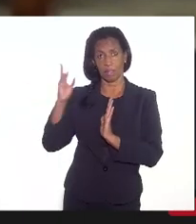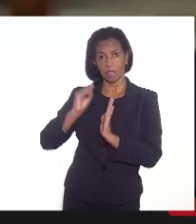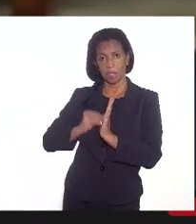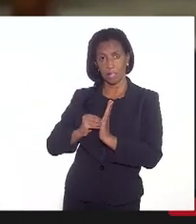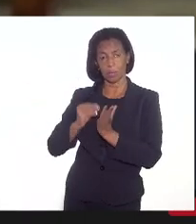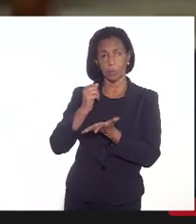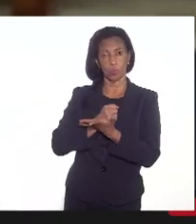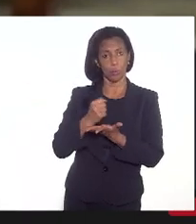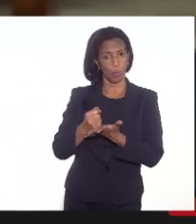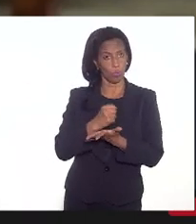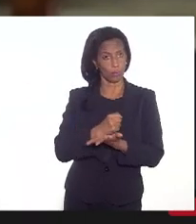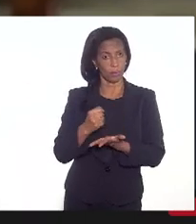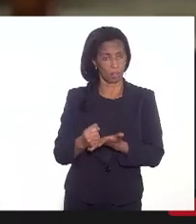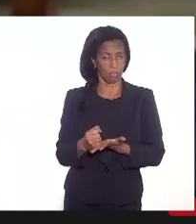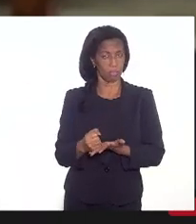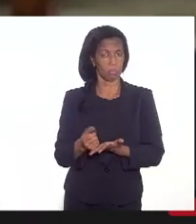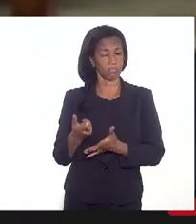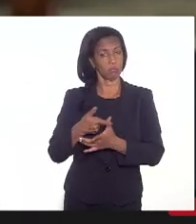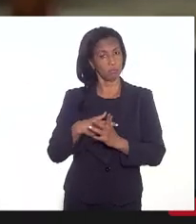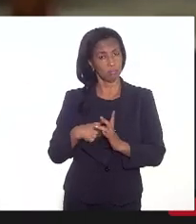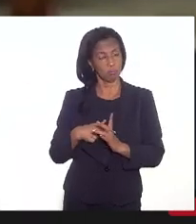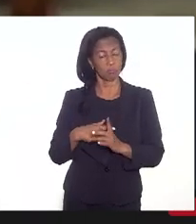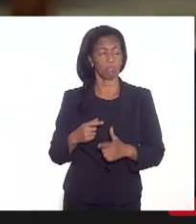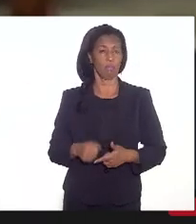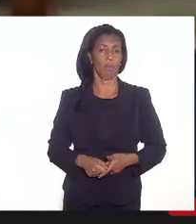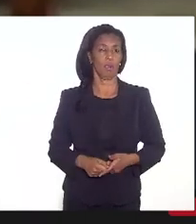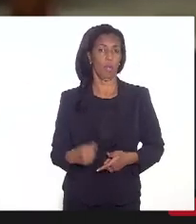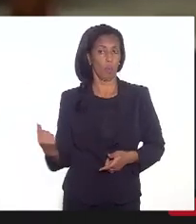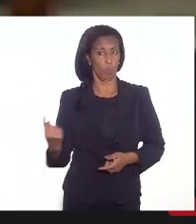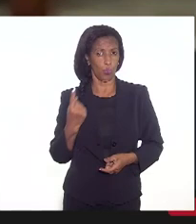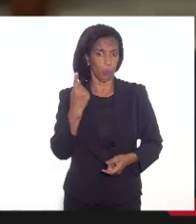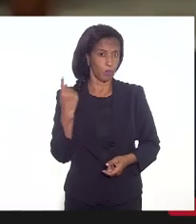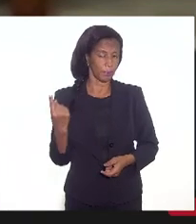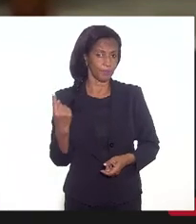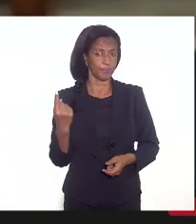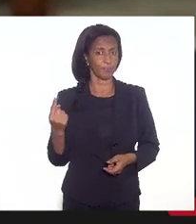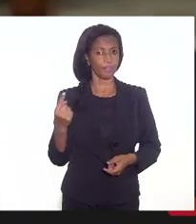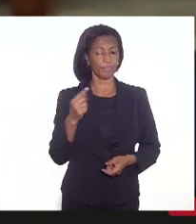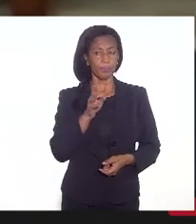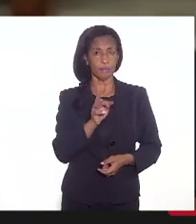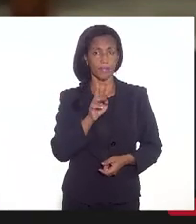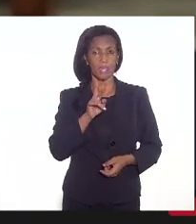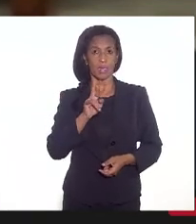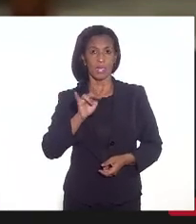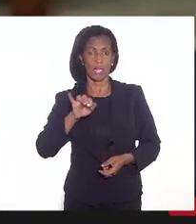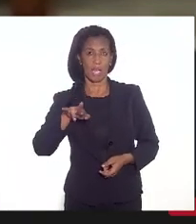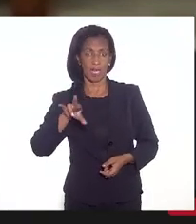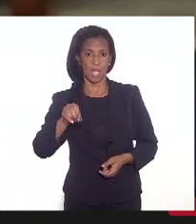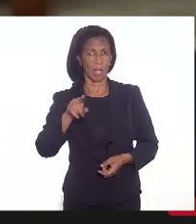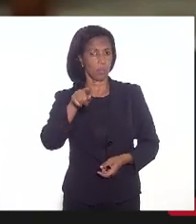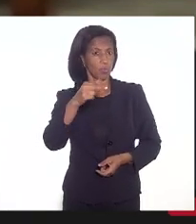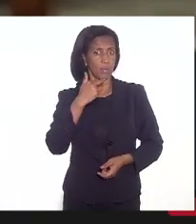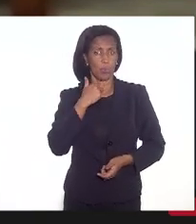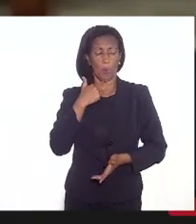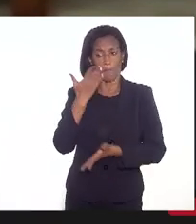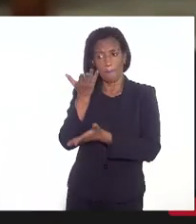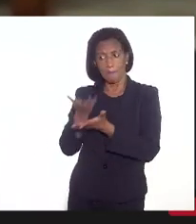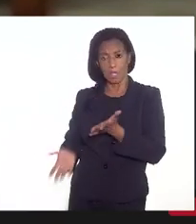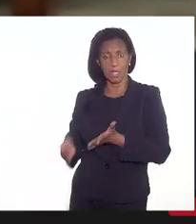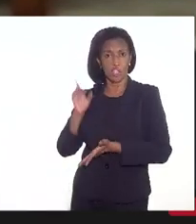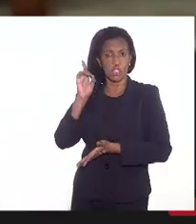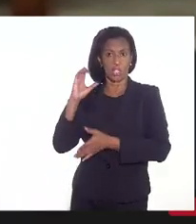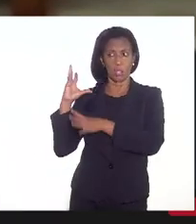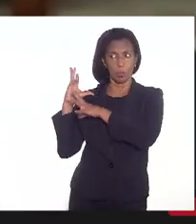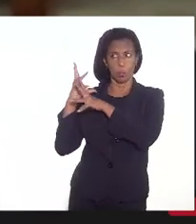do contrato de refinanciamento da dívida, uma delas é que o triênio você não perde direito adquirido até